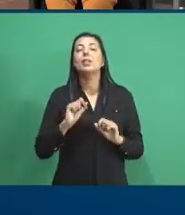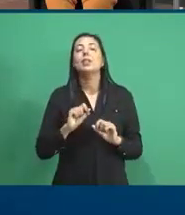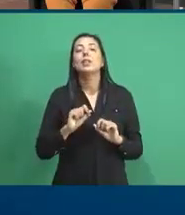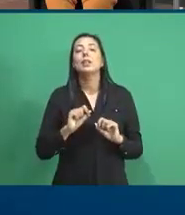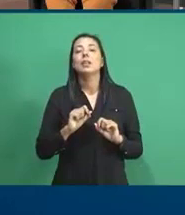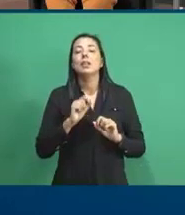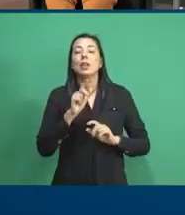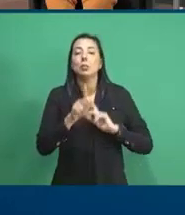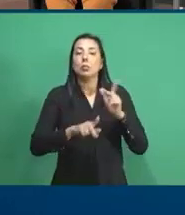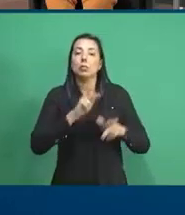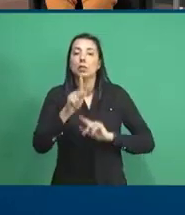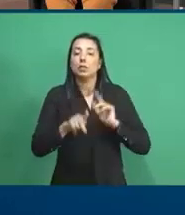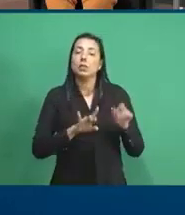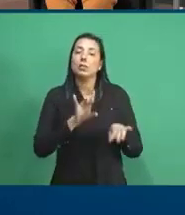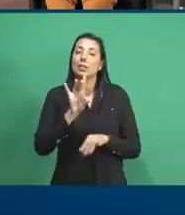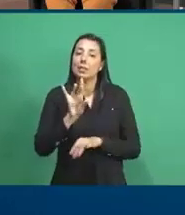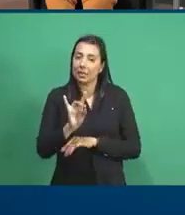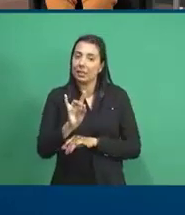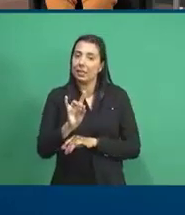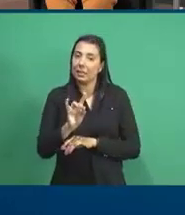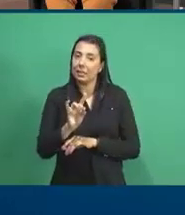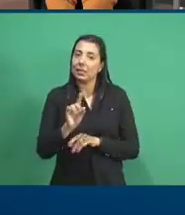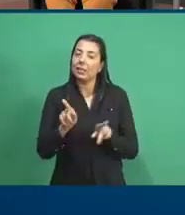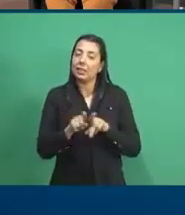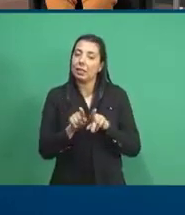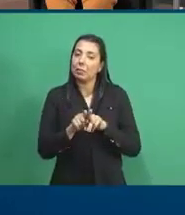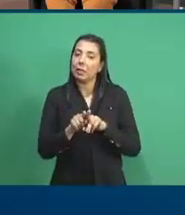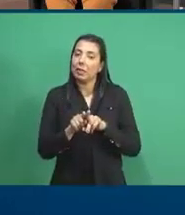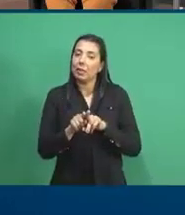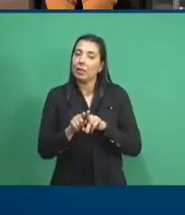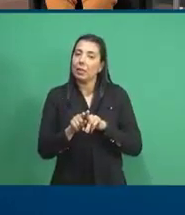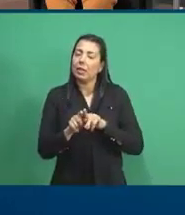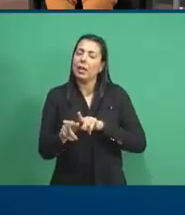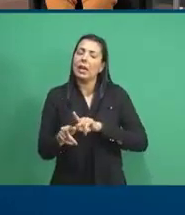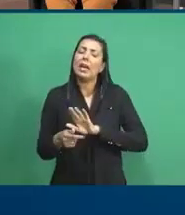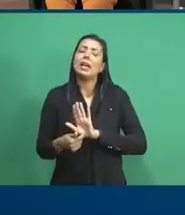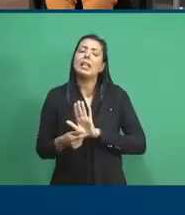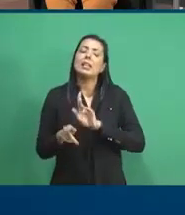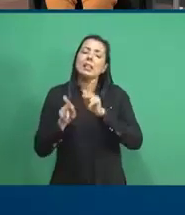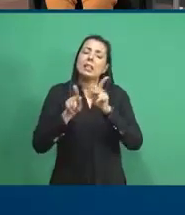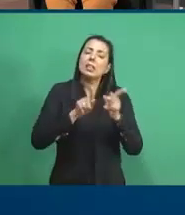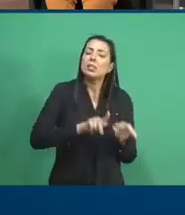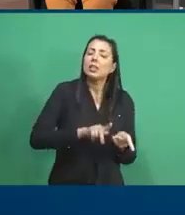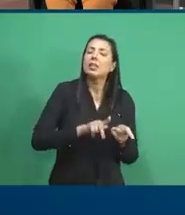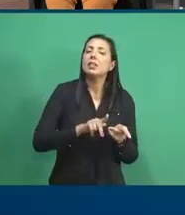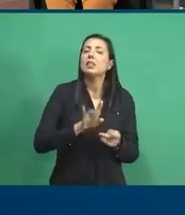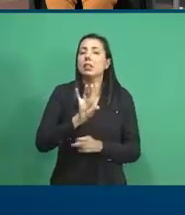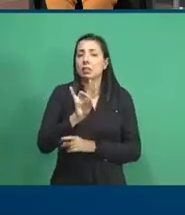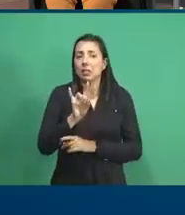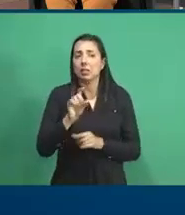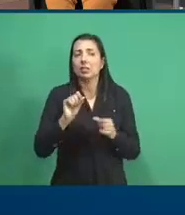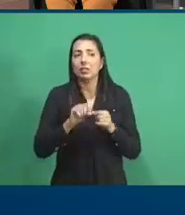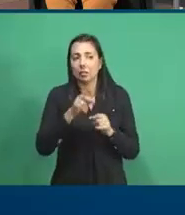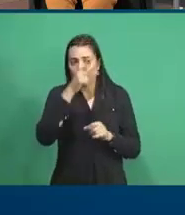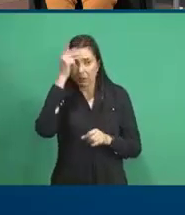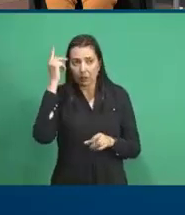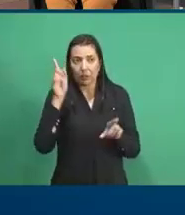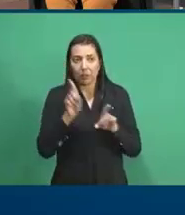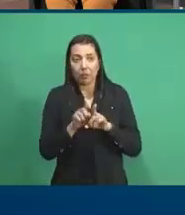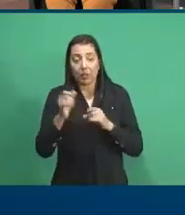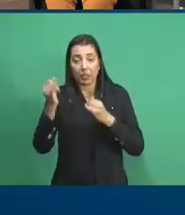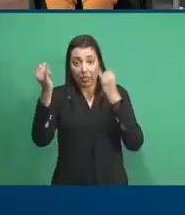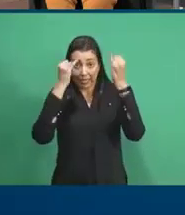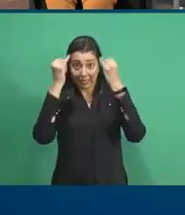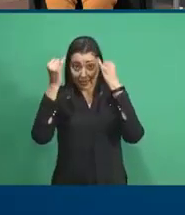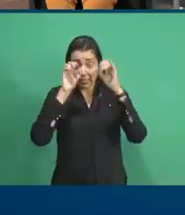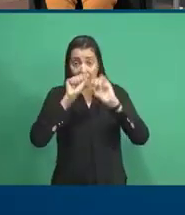respeito à popularização da ciência e à transferência do que o cientista faz. É claro que nós poderíamos, a ideia até